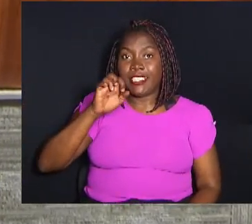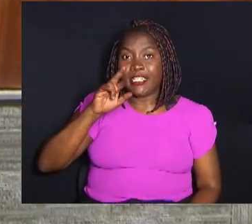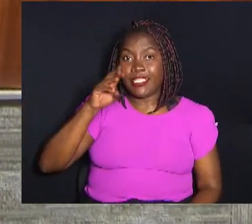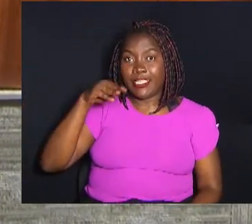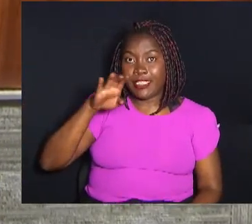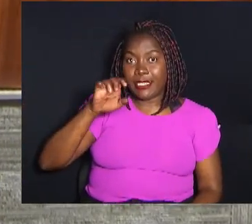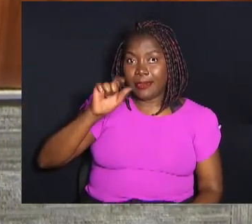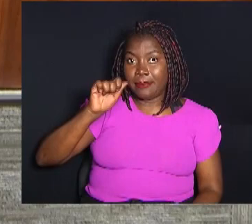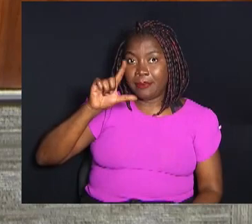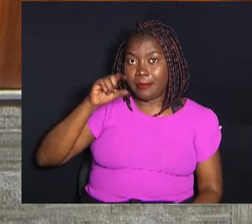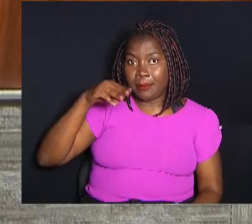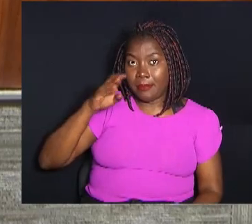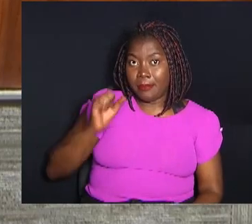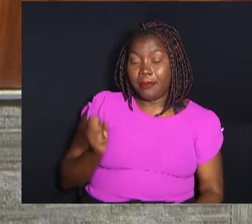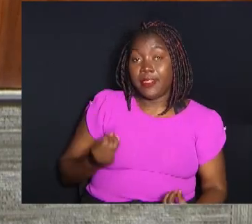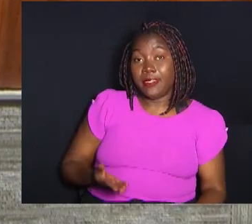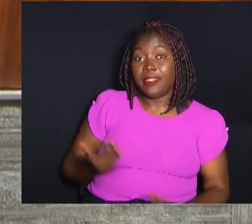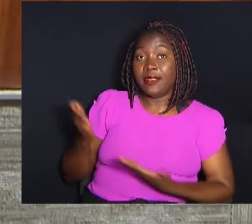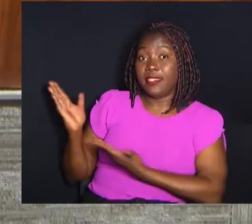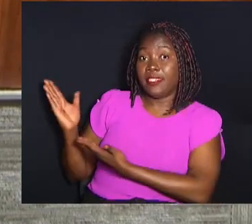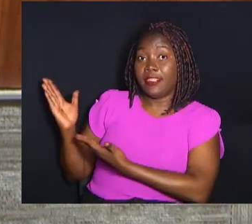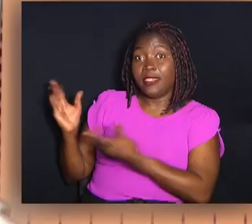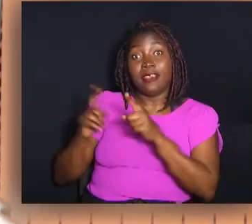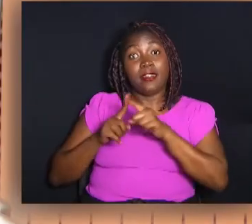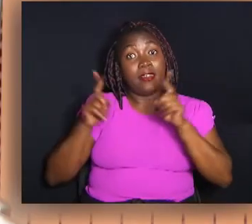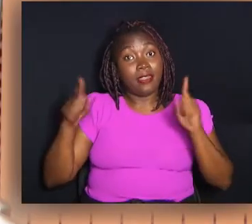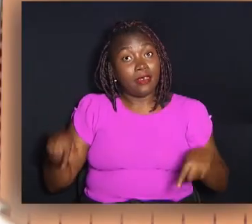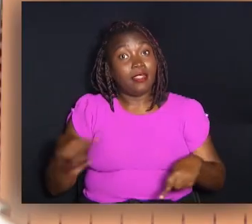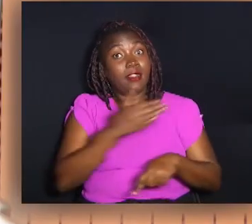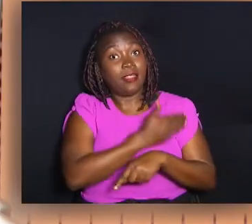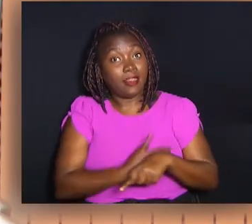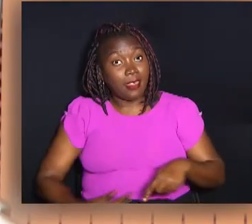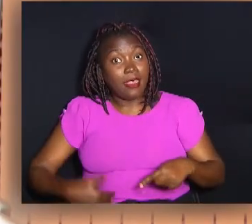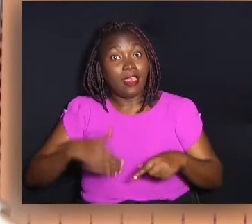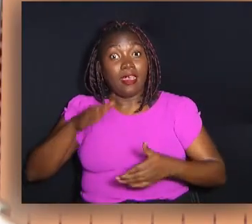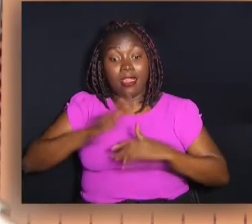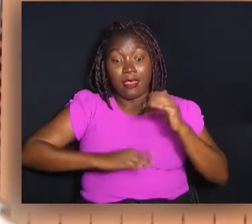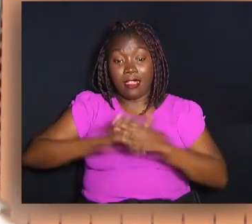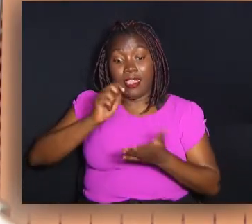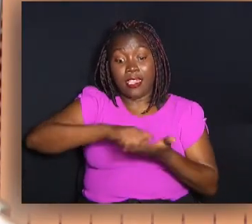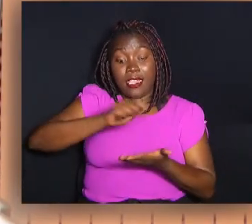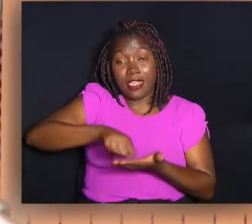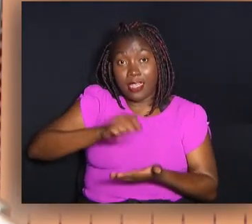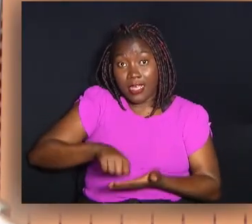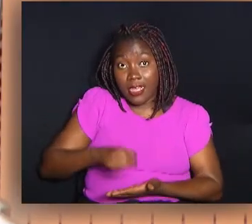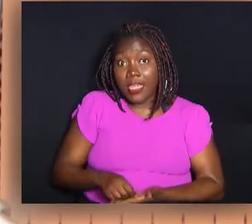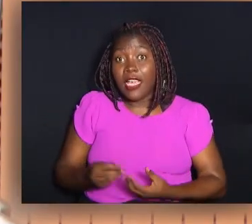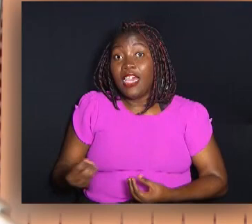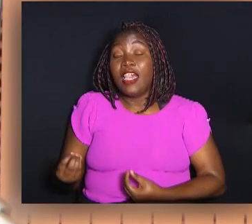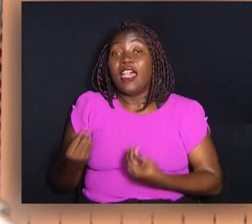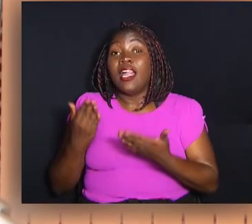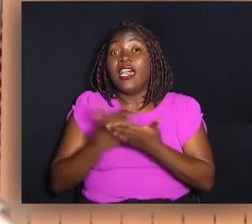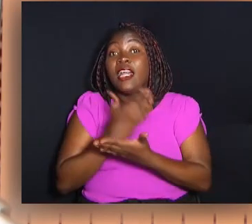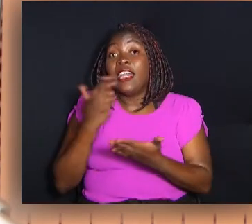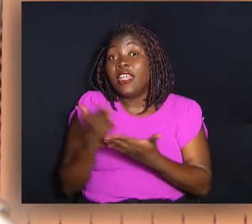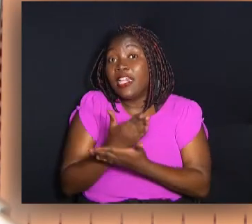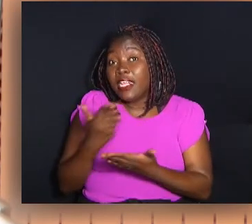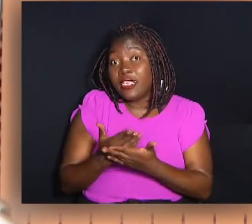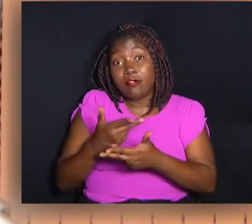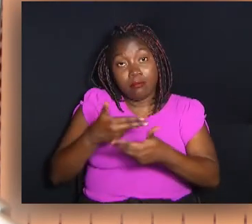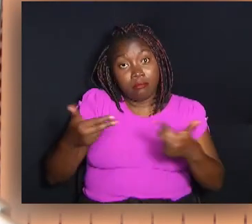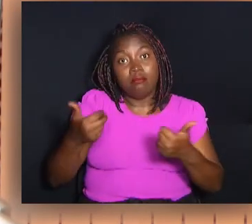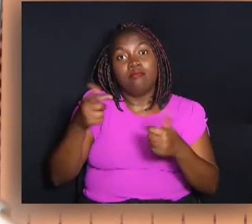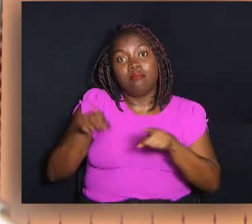foi entregue ao Wilson Sebastião dos Santos. É servidor público e escritor, além das obras das quais